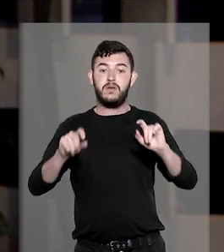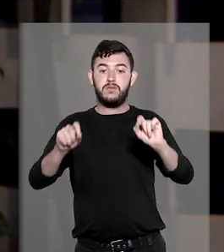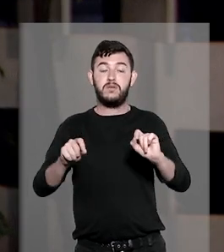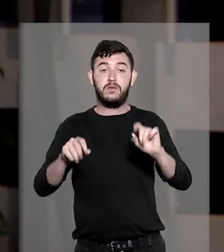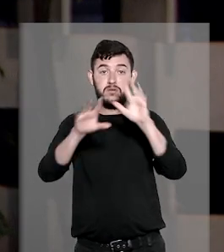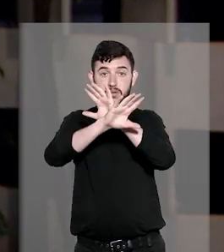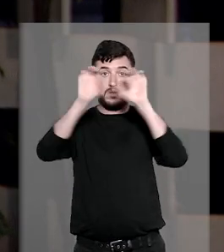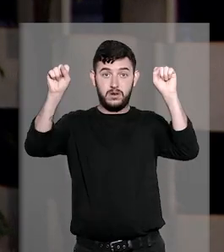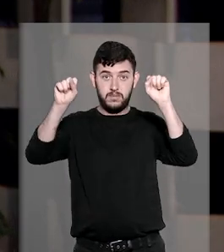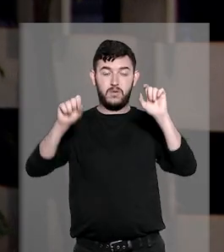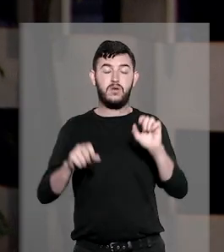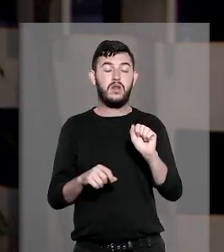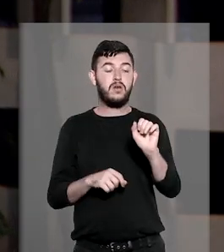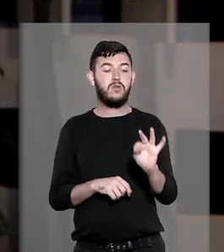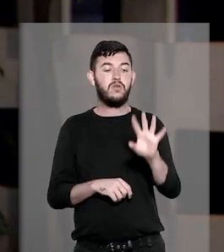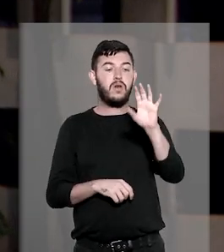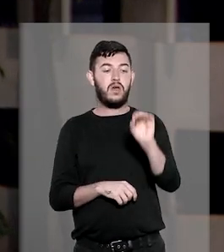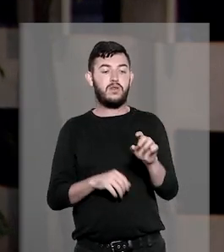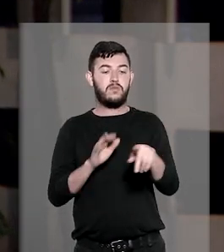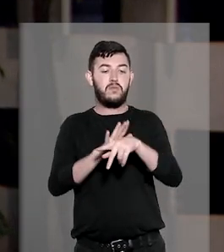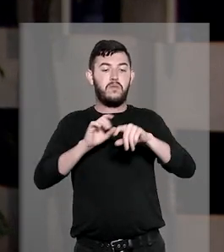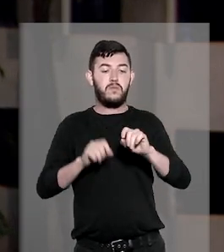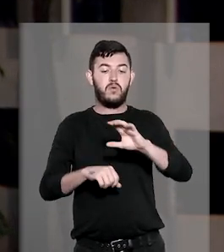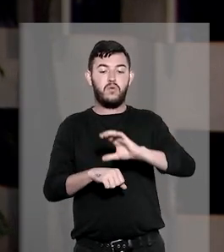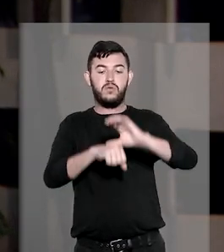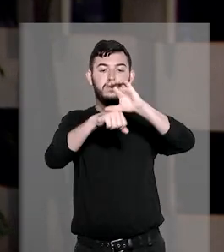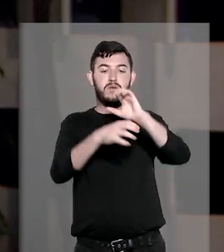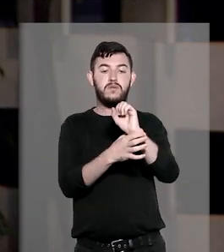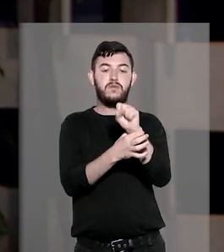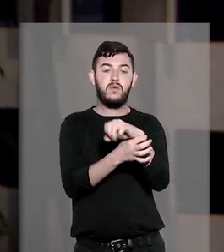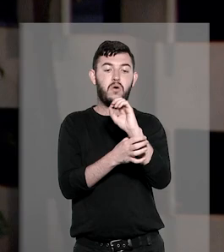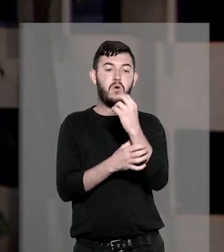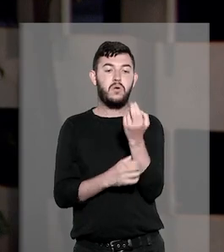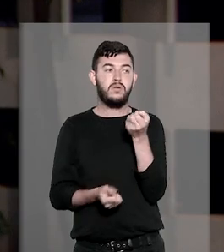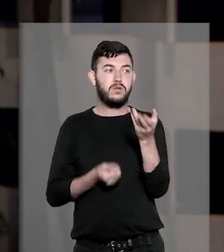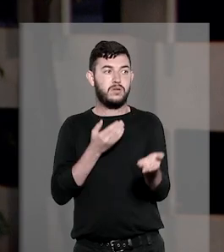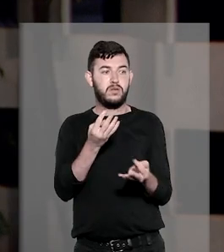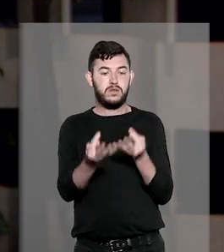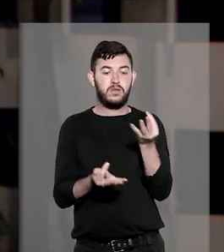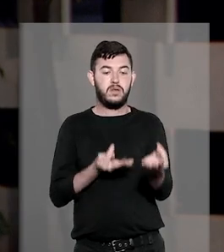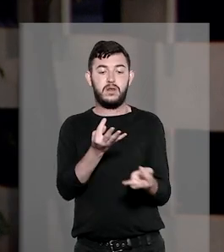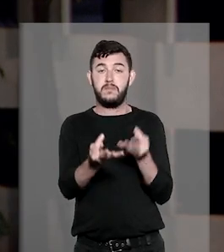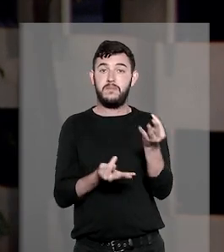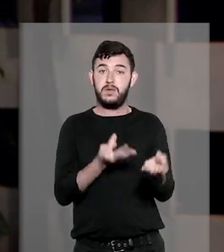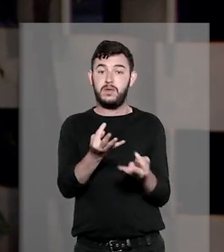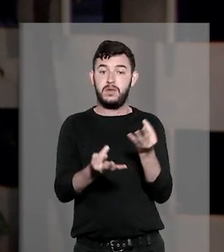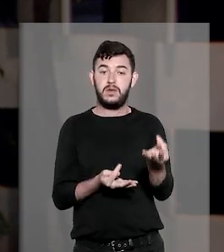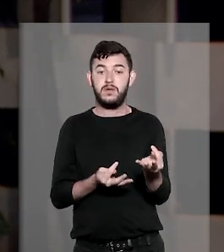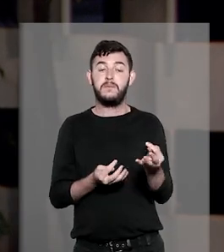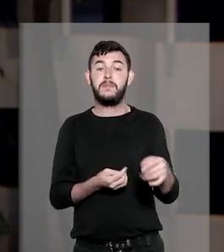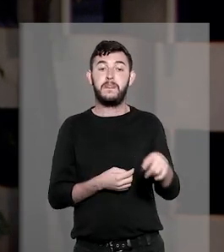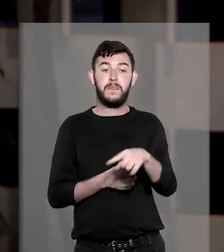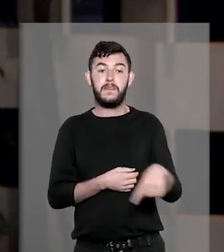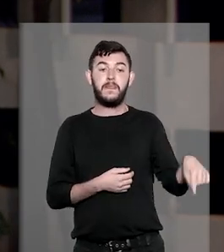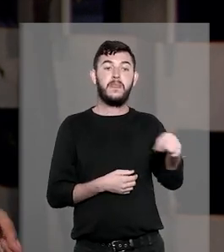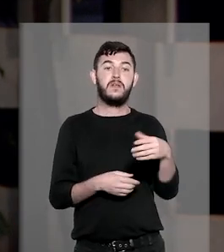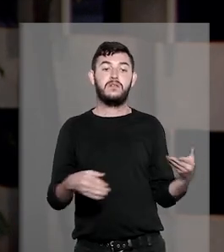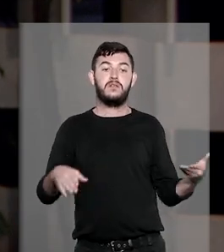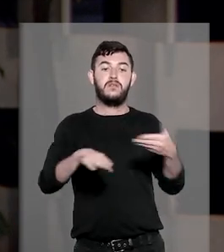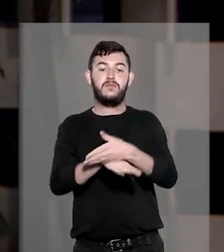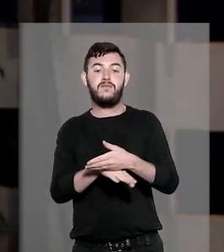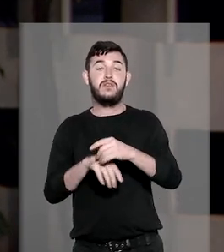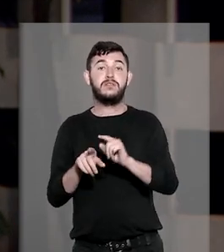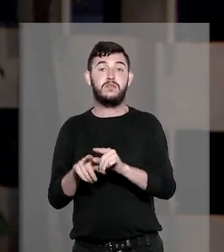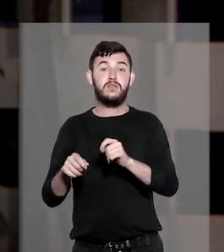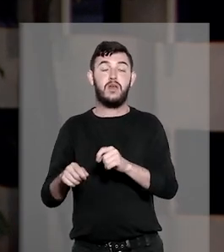atos do Conselho Federal de Fisioterapia e Terapia Ocupacional que supostamente teriam invadido a esfera privativa